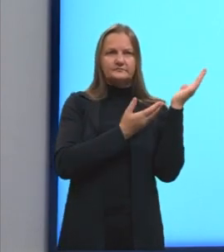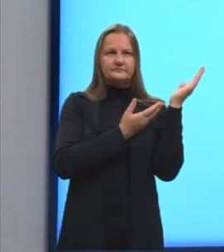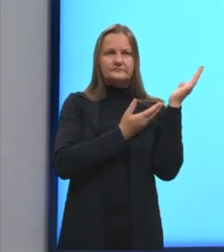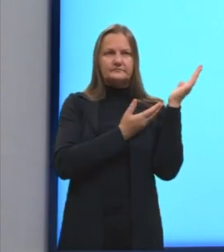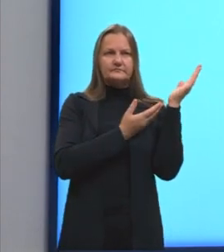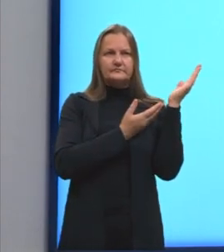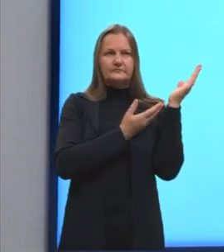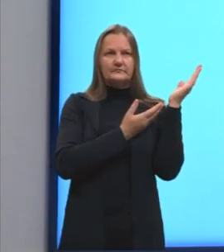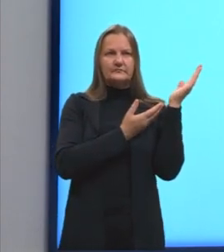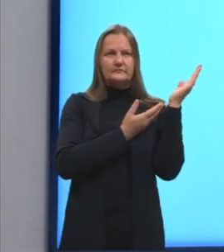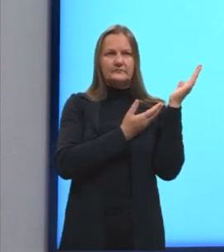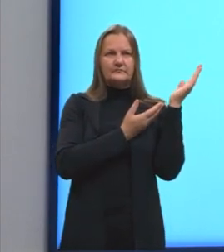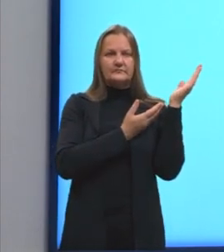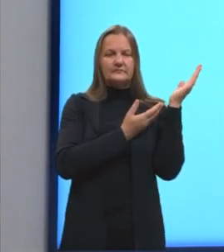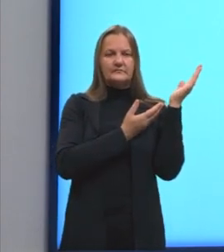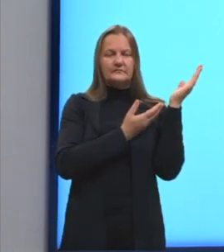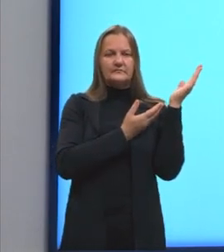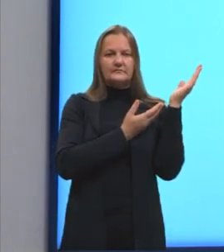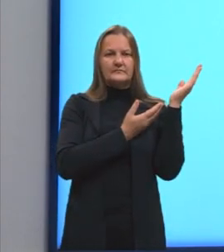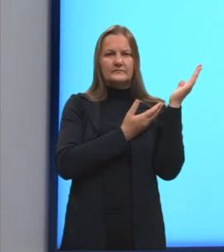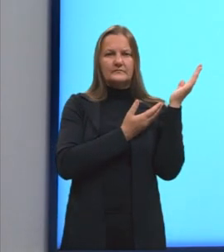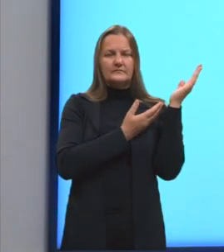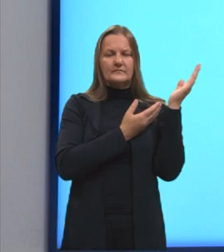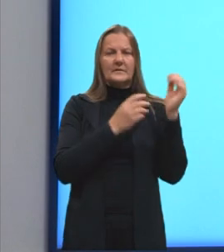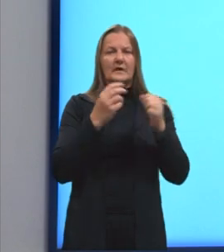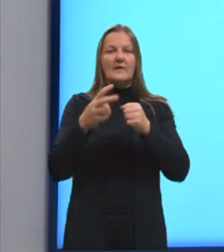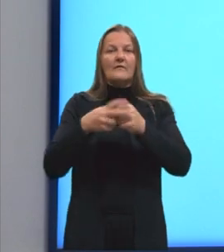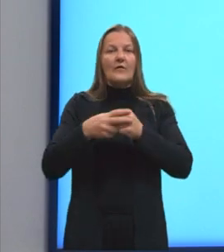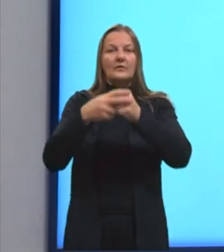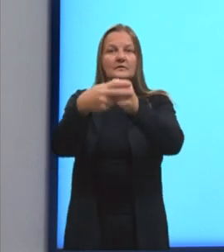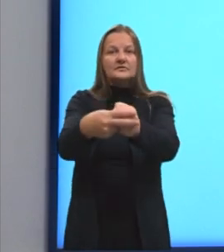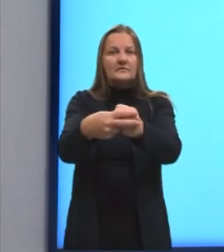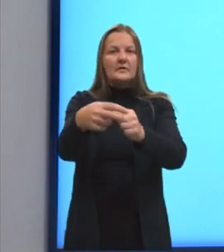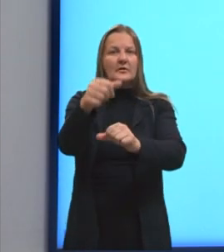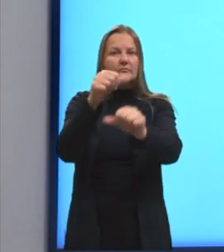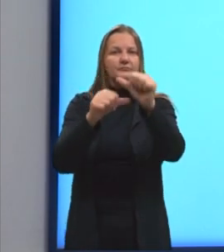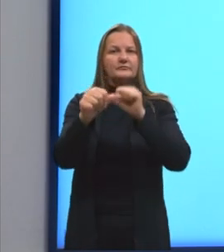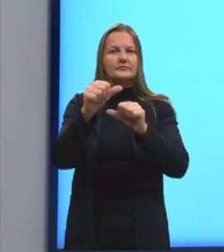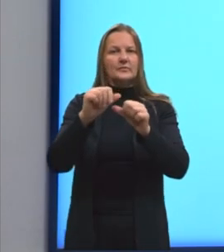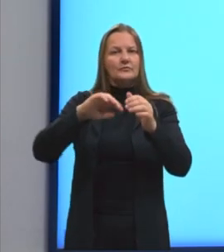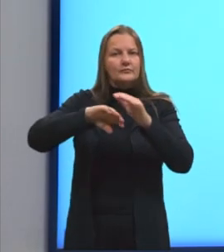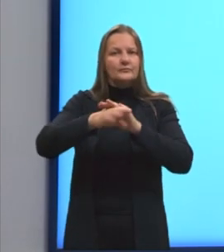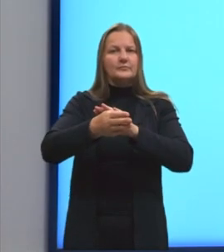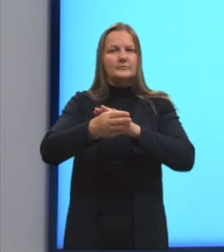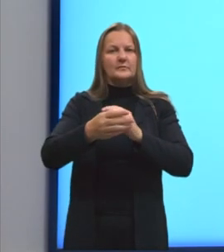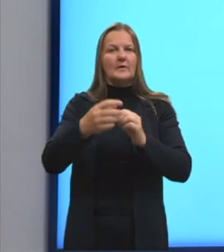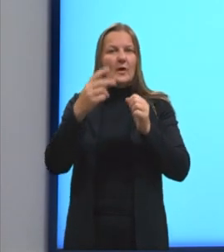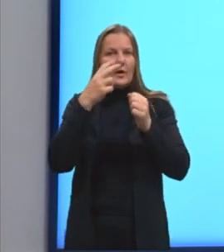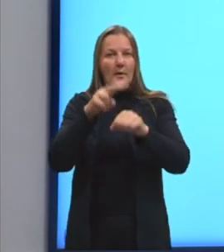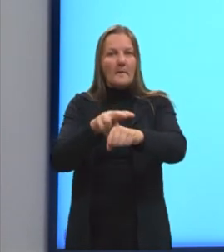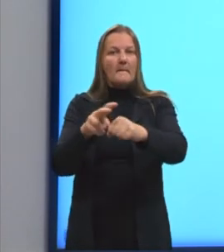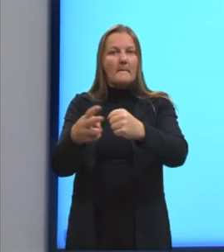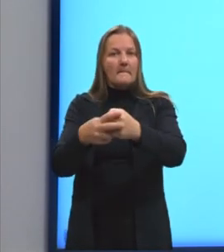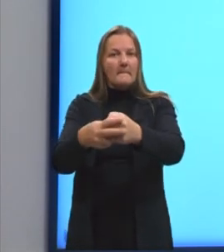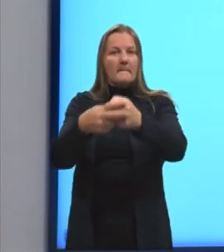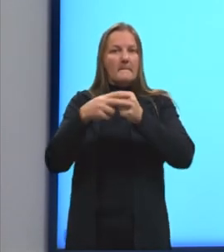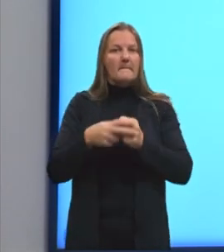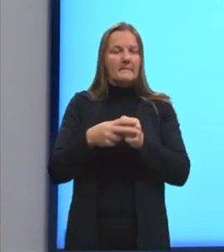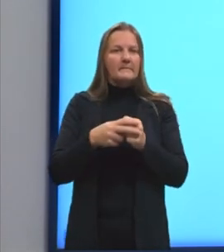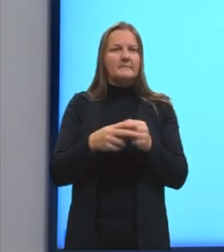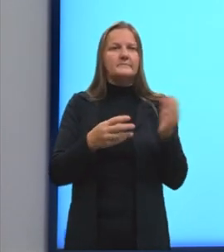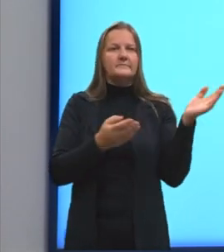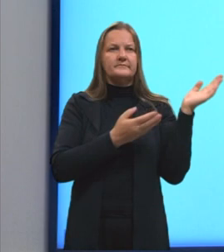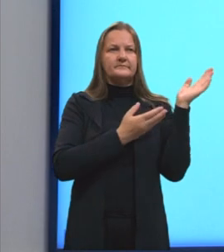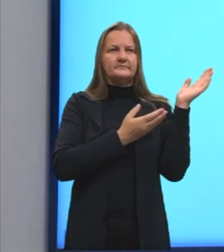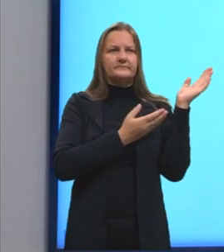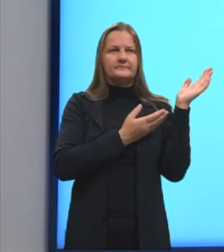ativa. E eu fiz uma alteração nele. Opa, volta. Aqui. Eu peguei o mesmo exemplo